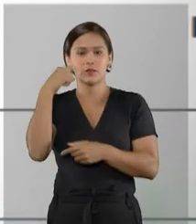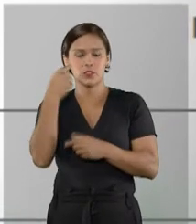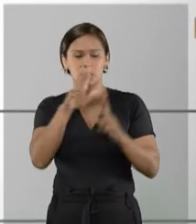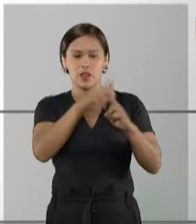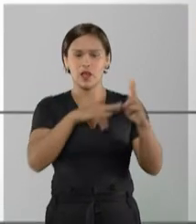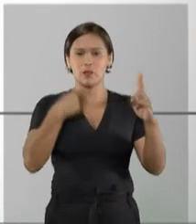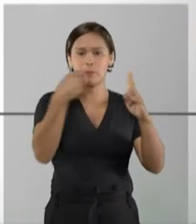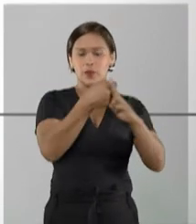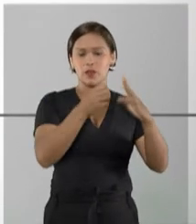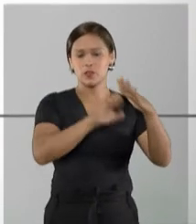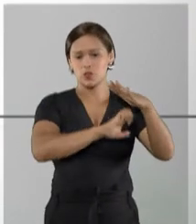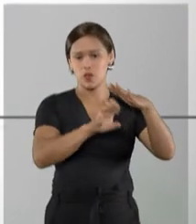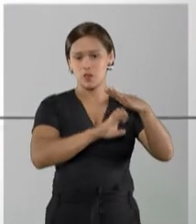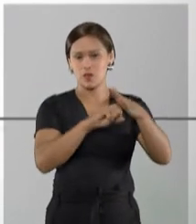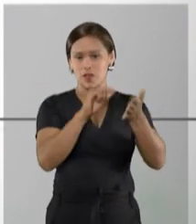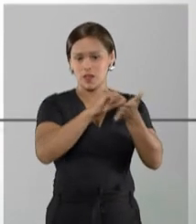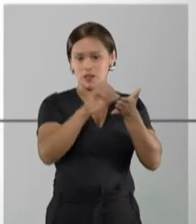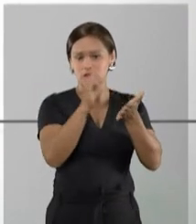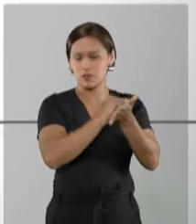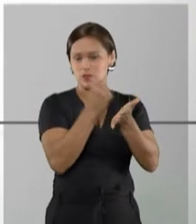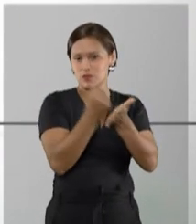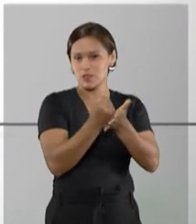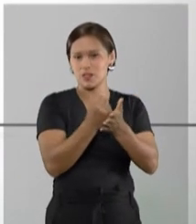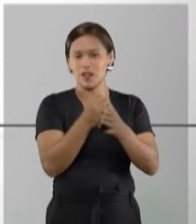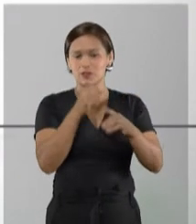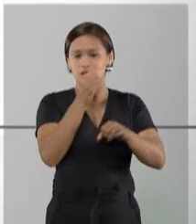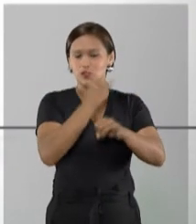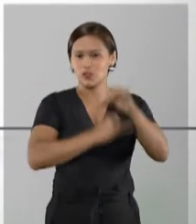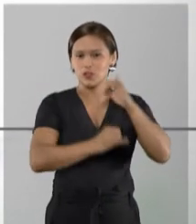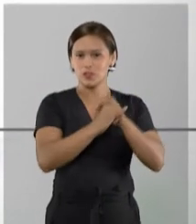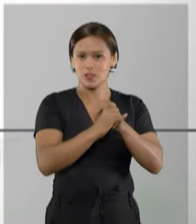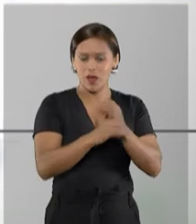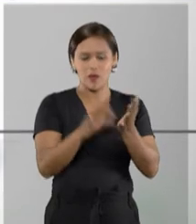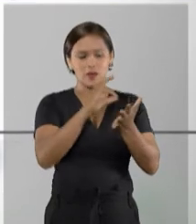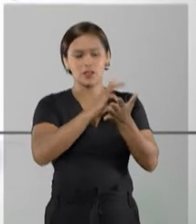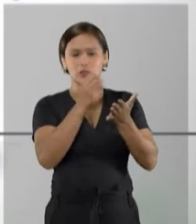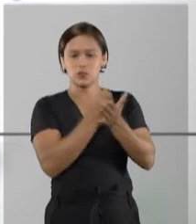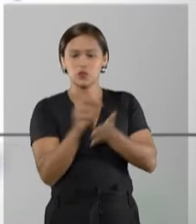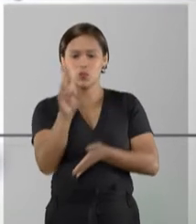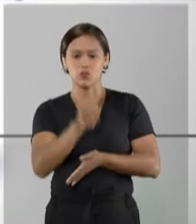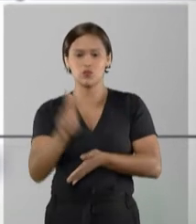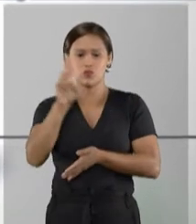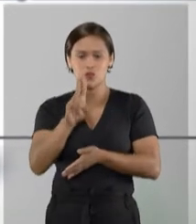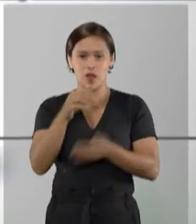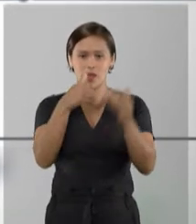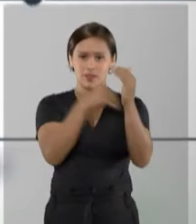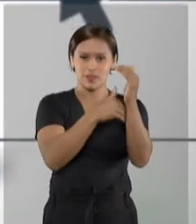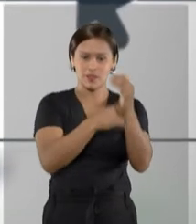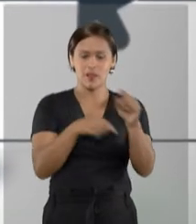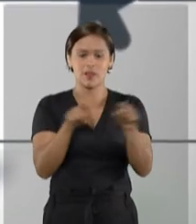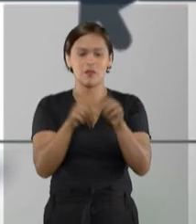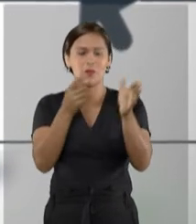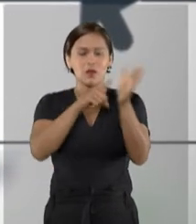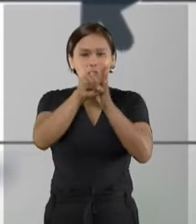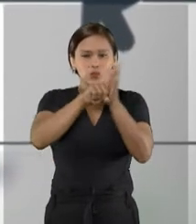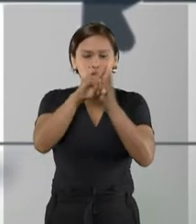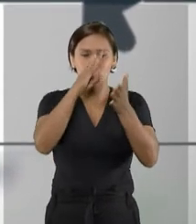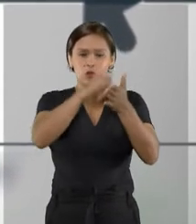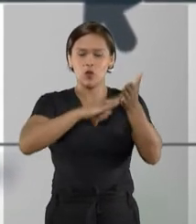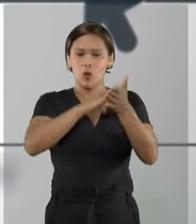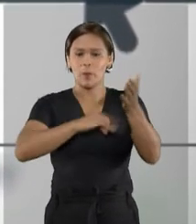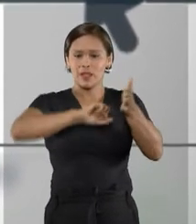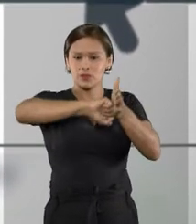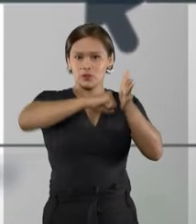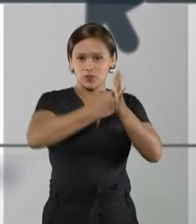Advogado, parte ou ente público com certificado digital, ente público com usuário e senha e consulta mediante